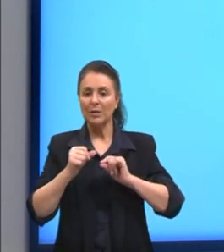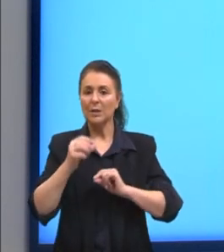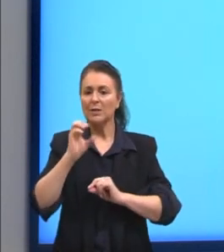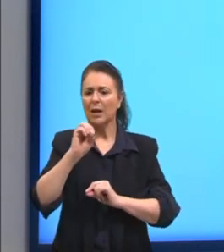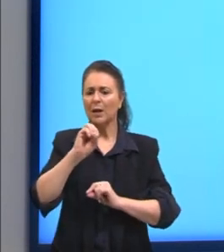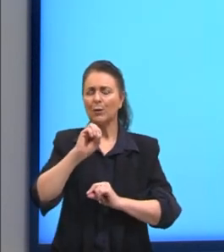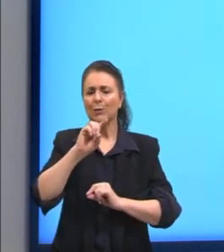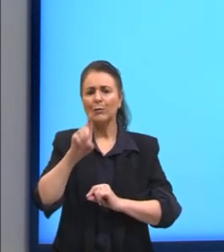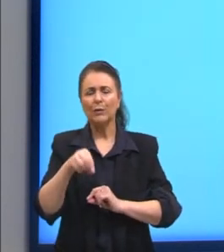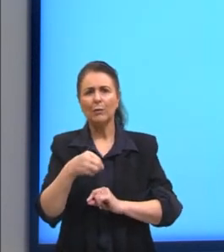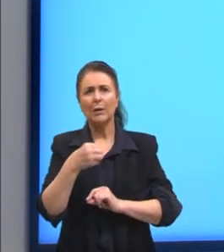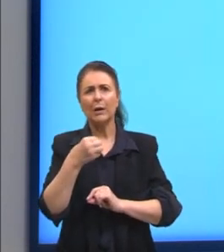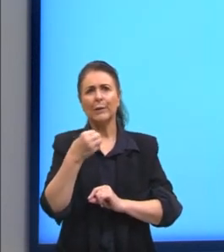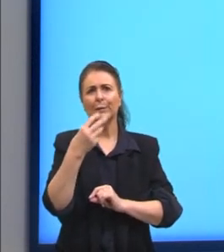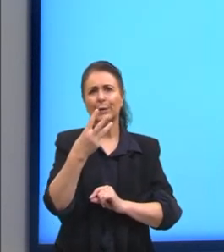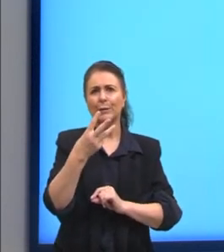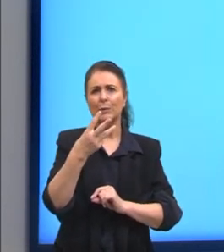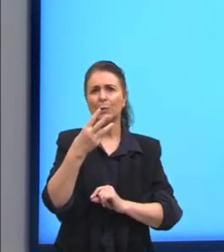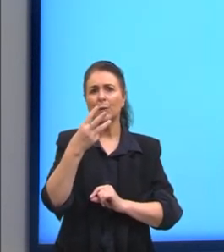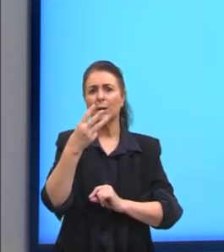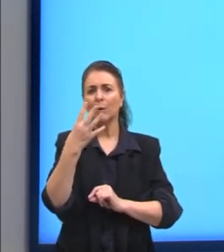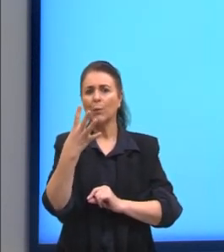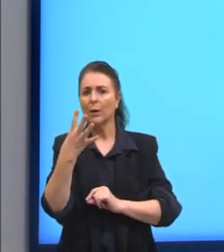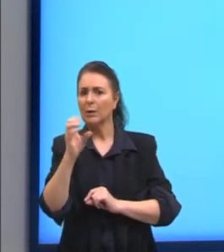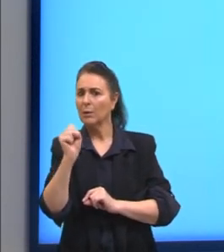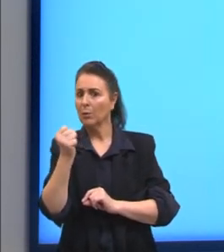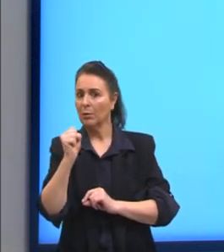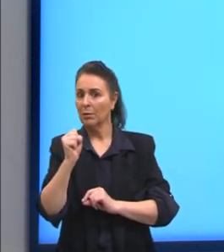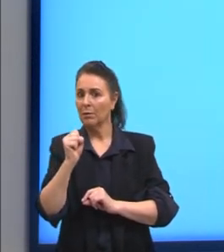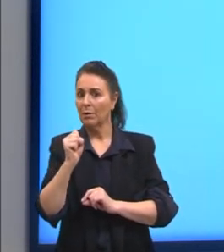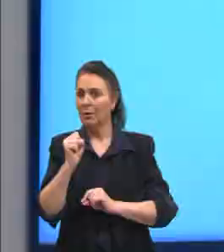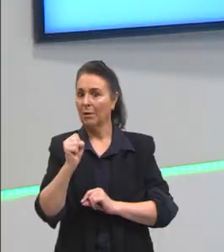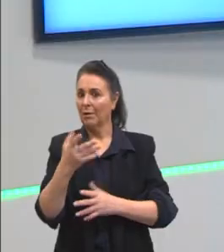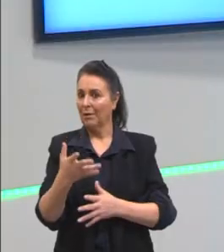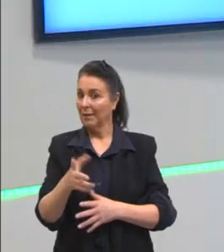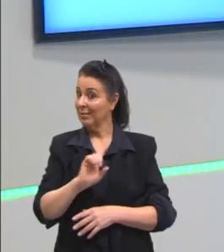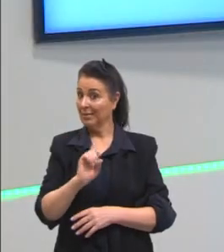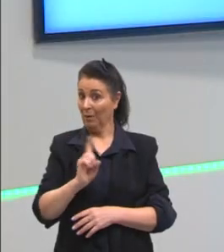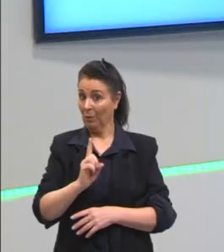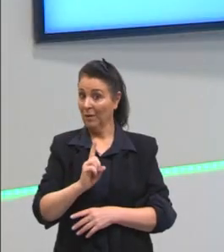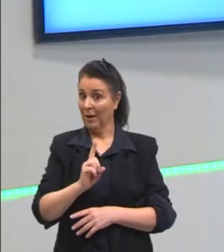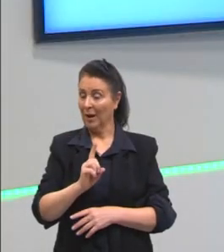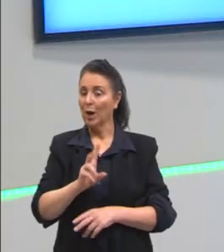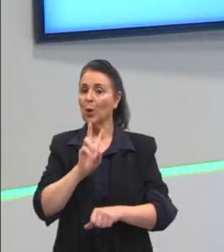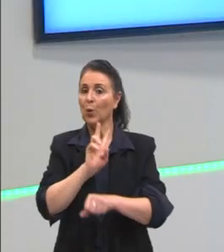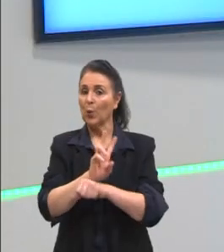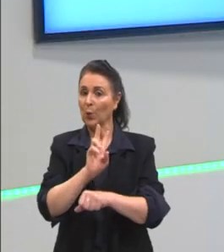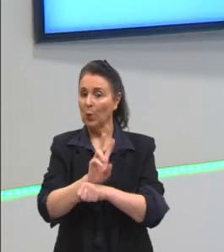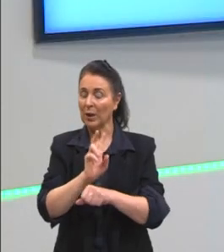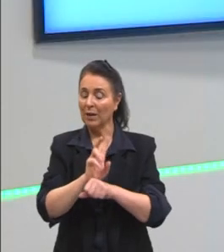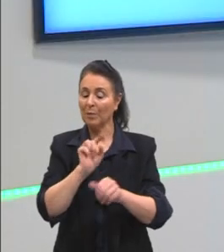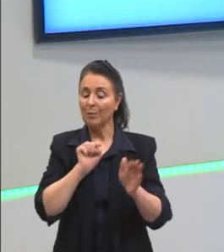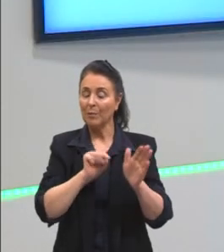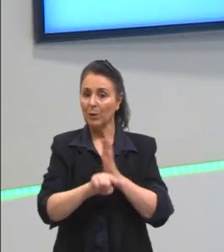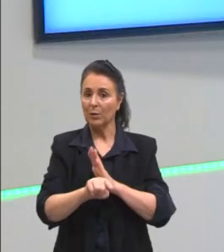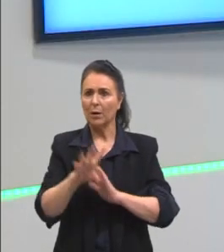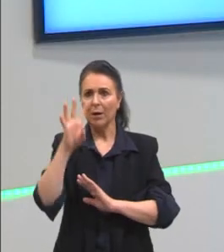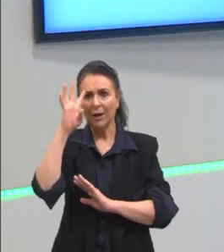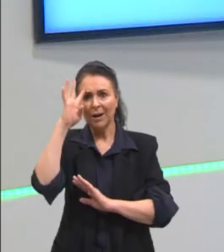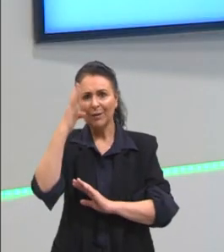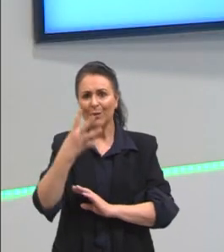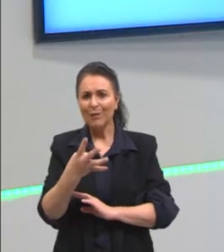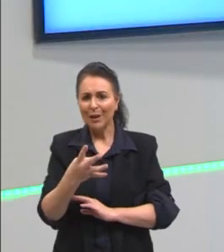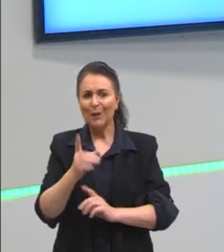,3048. Então, às vezes, é aquele pega-ratão, né? Que a gente costuma falar. Tu resolveu ali até